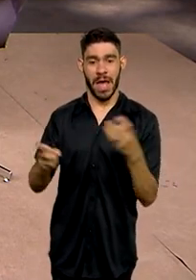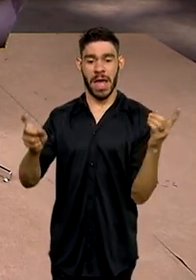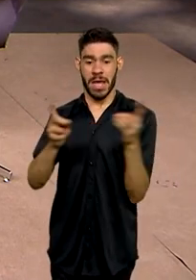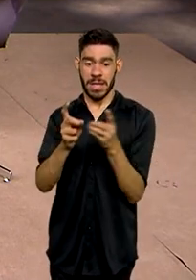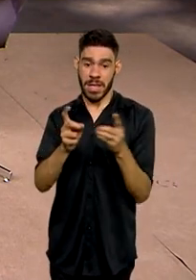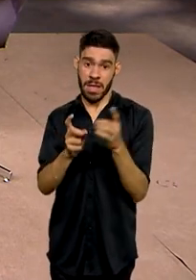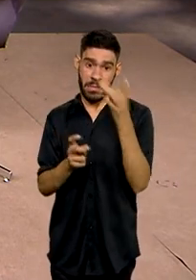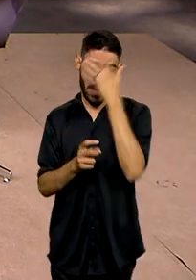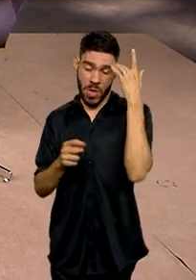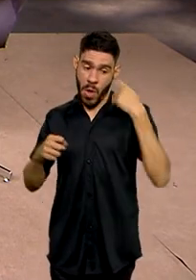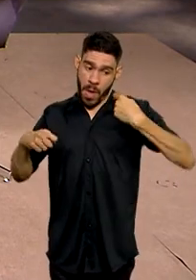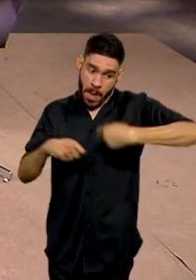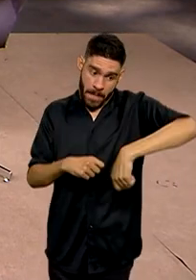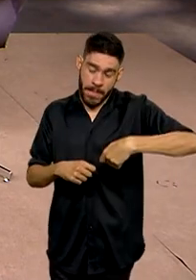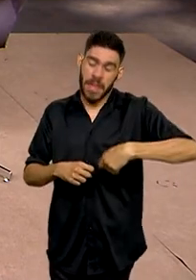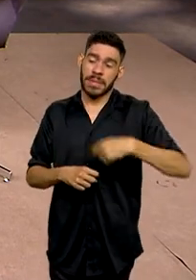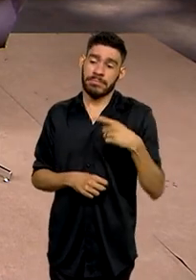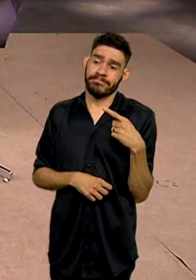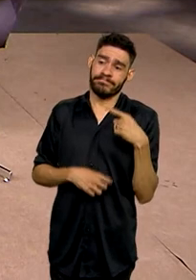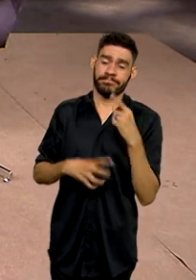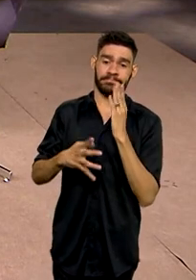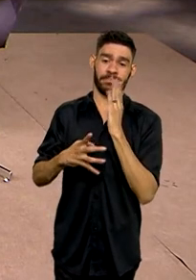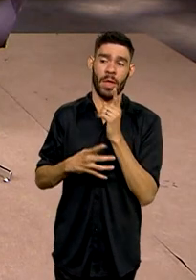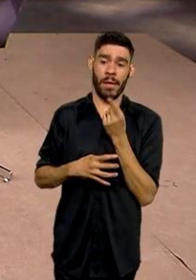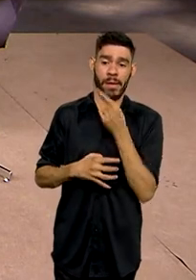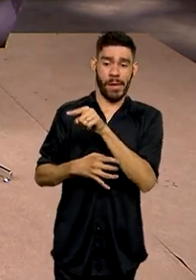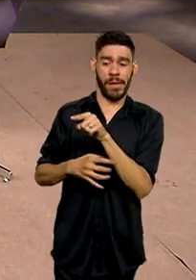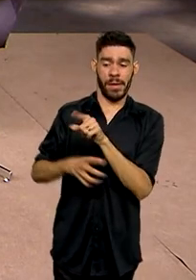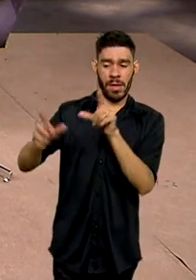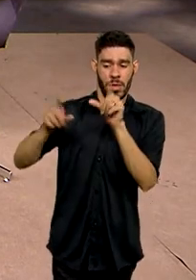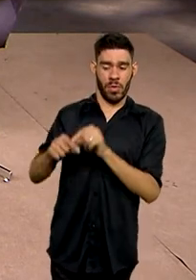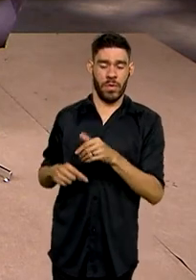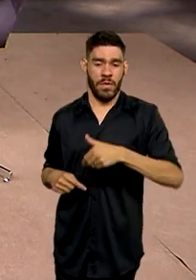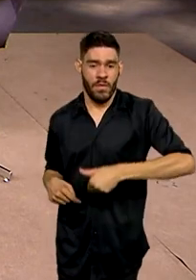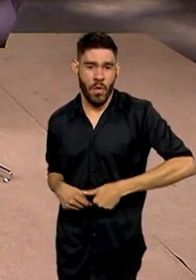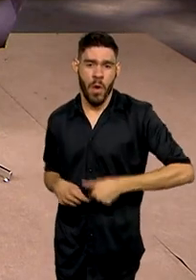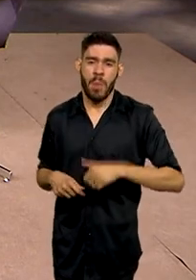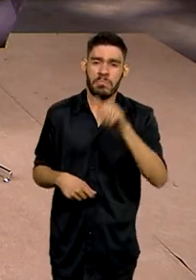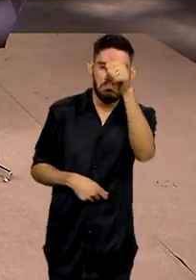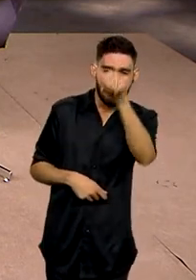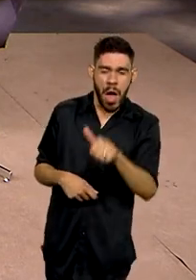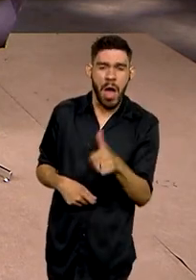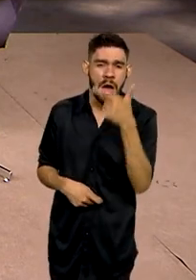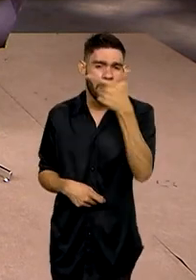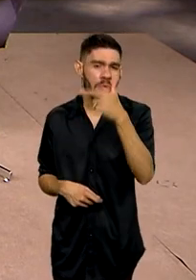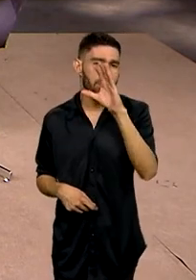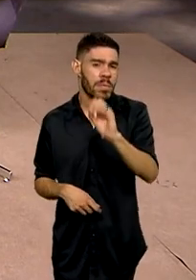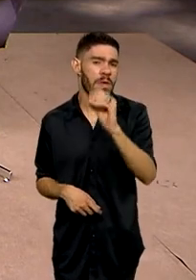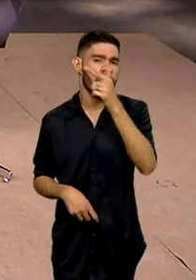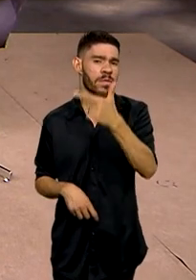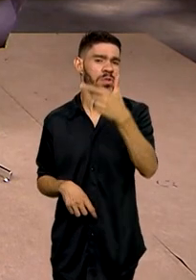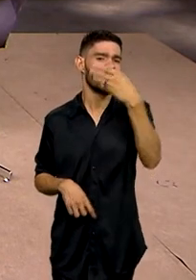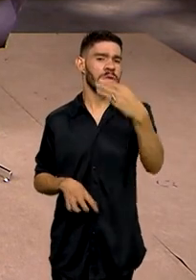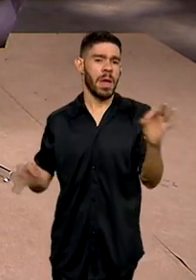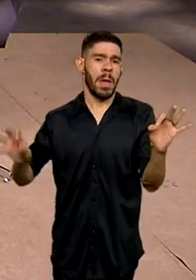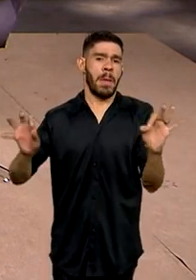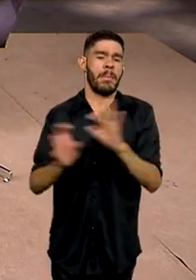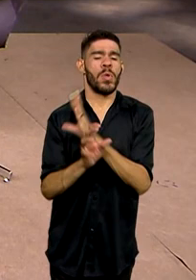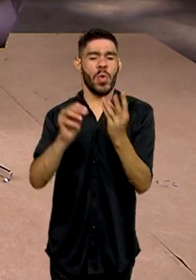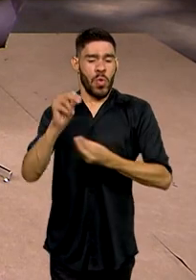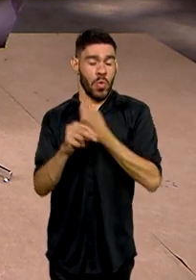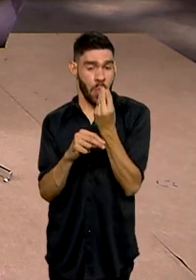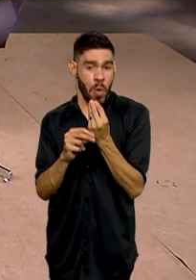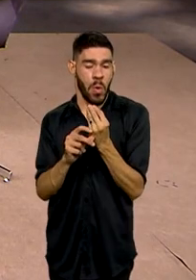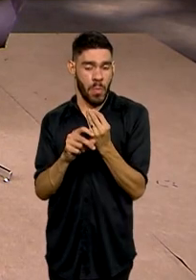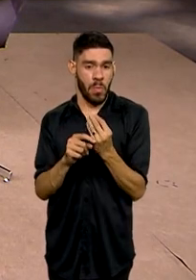precisa. Nessa linha. De um lado, reduzir a fome. E a gente vai estar medindo. 2023, como é que nós vamos terminar? Eu acho que com menos